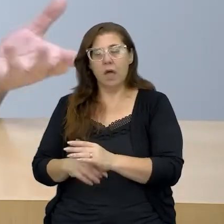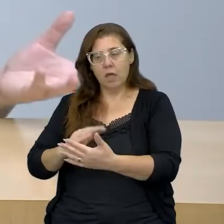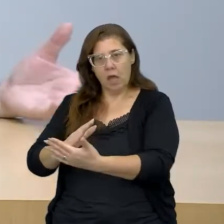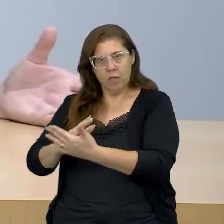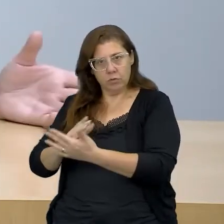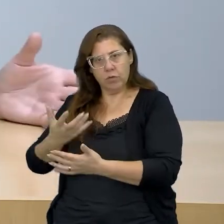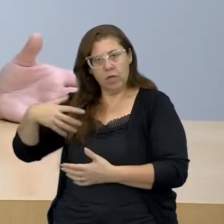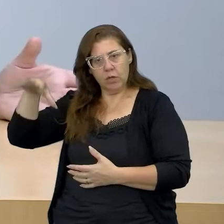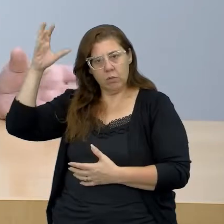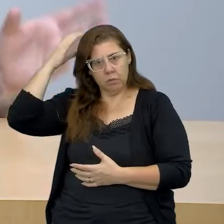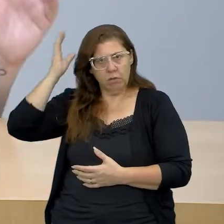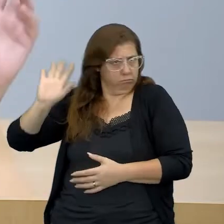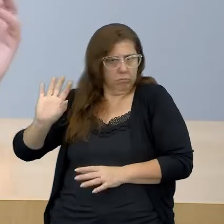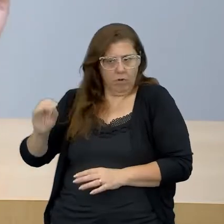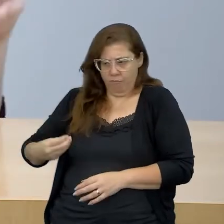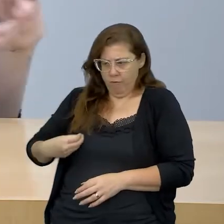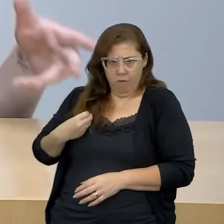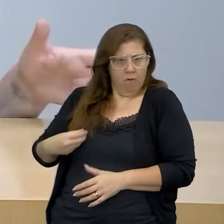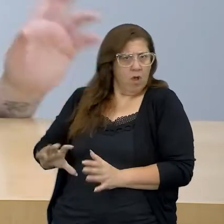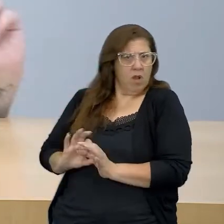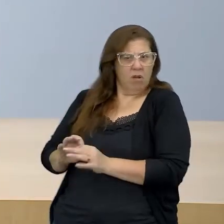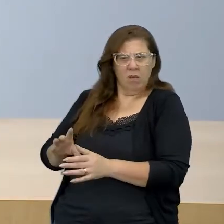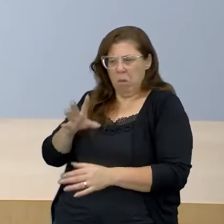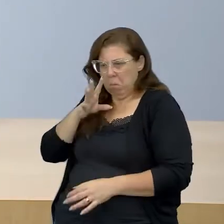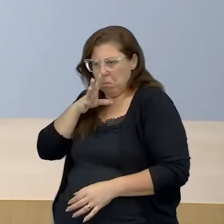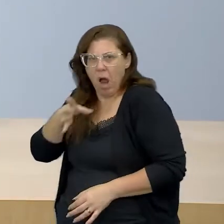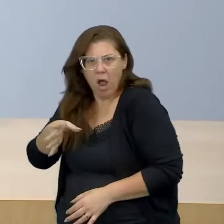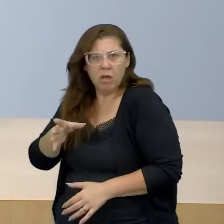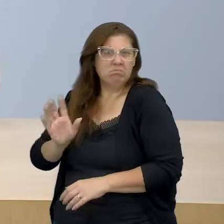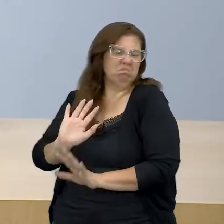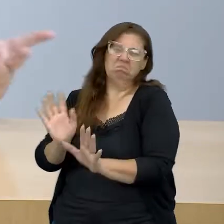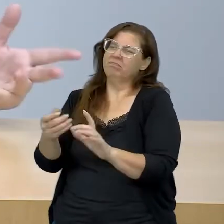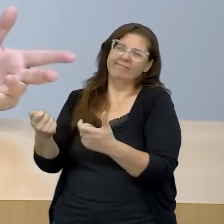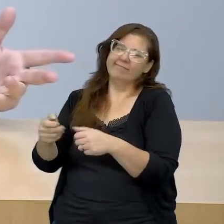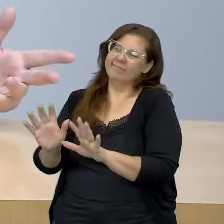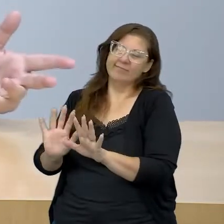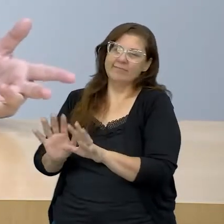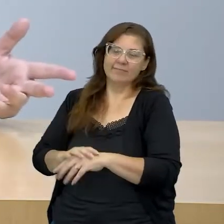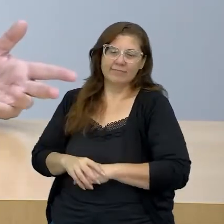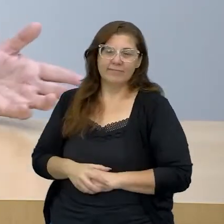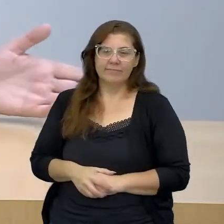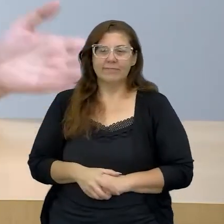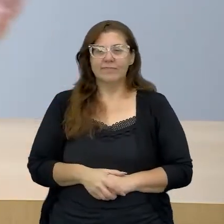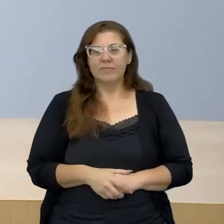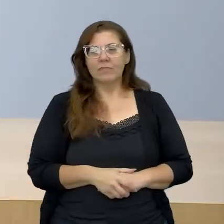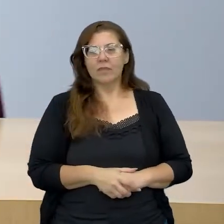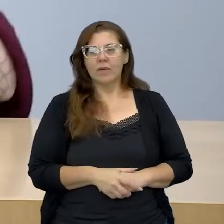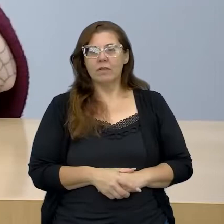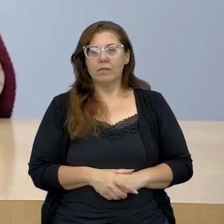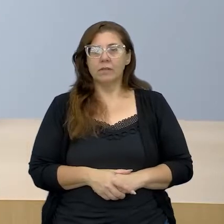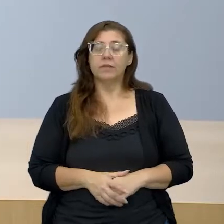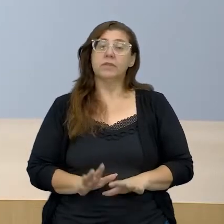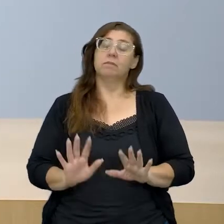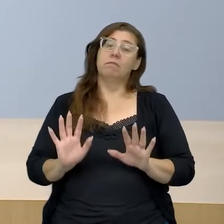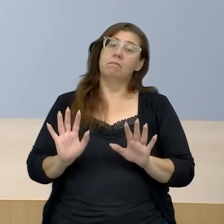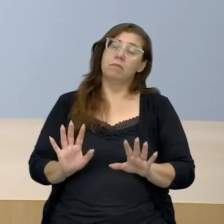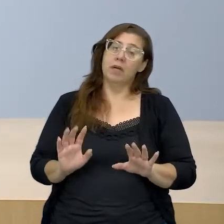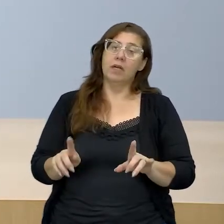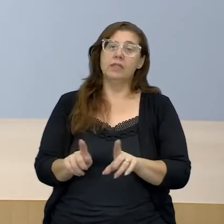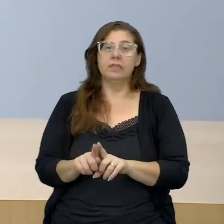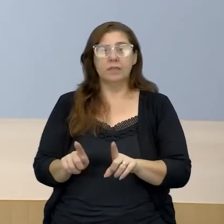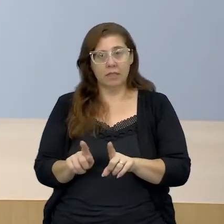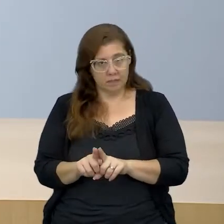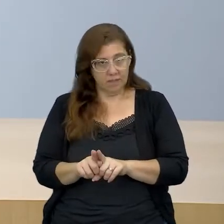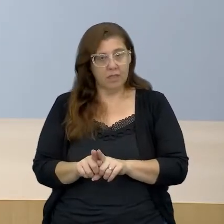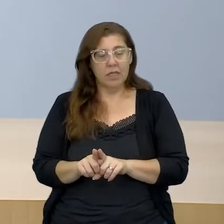Isso é o deixar viver. Não interfere muito na vida dessa população, deixando-a viver. Por outro lado, também